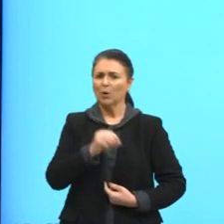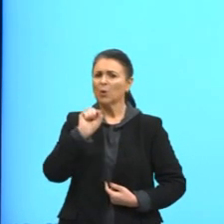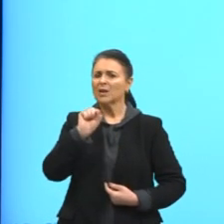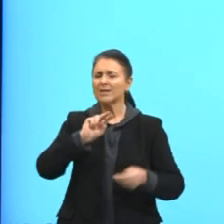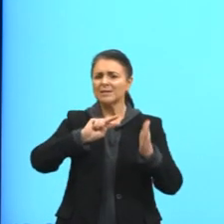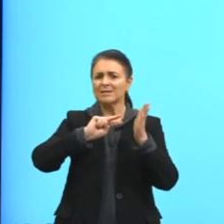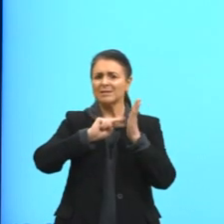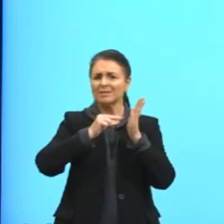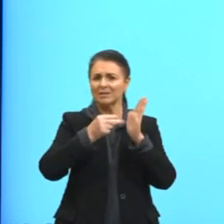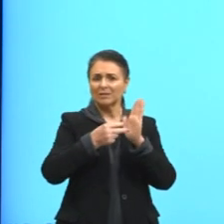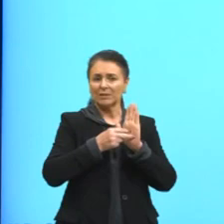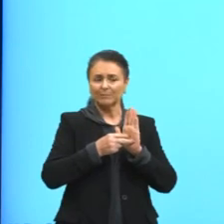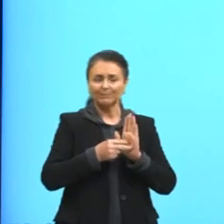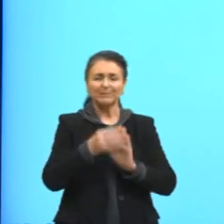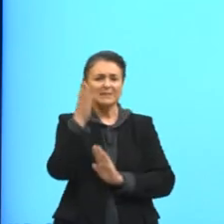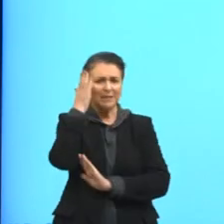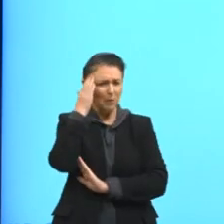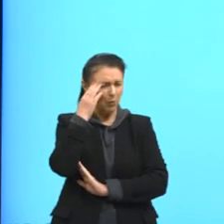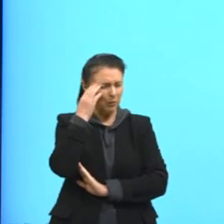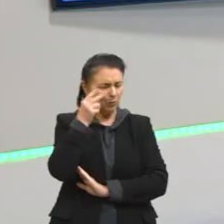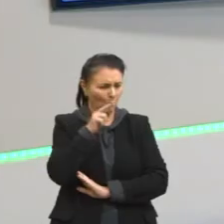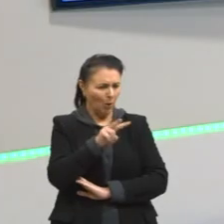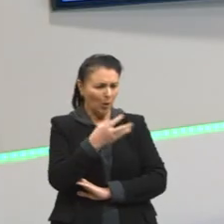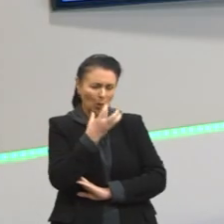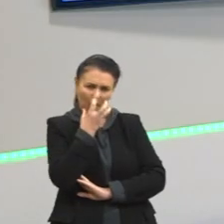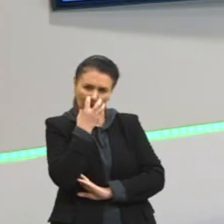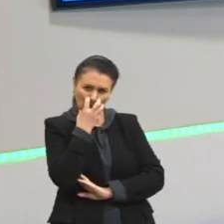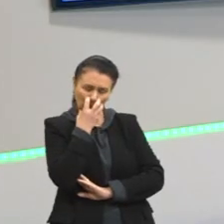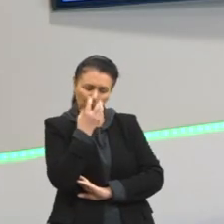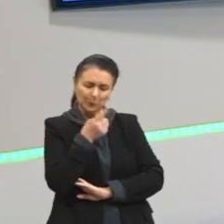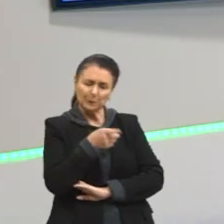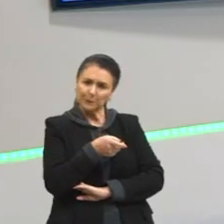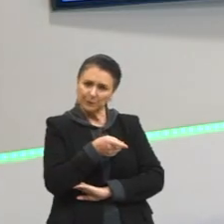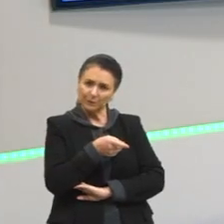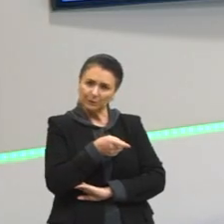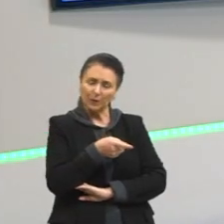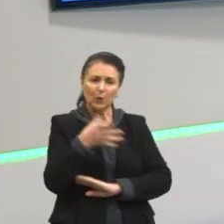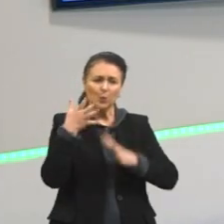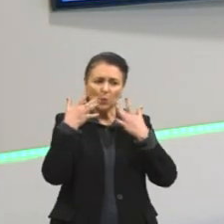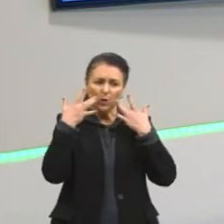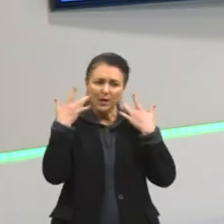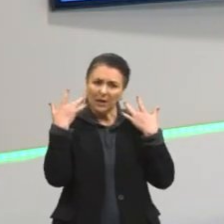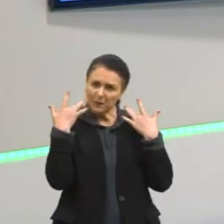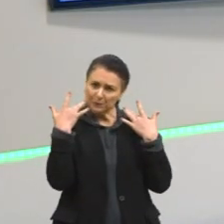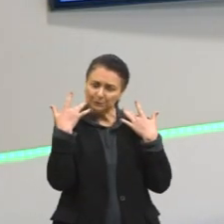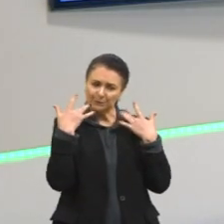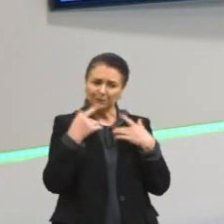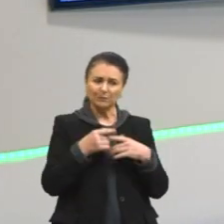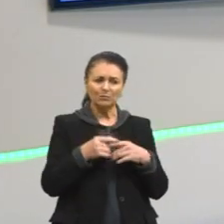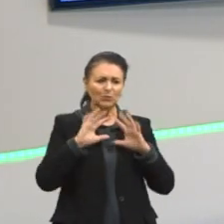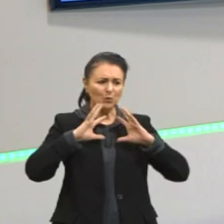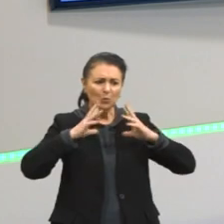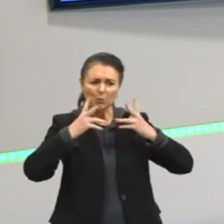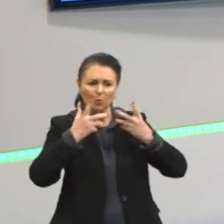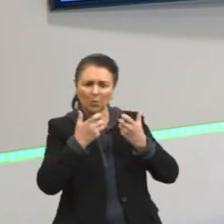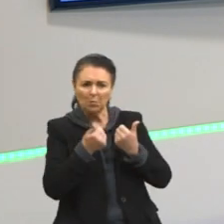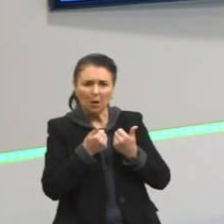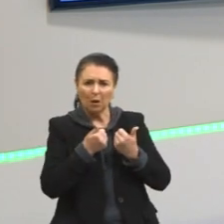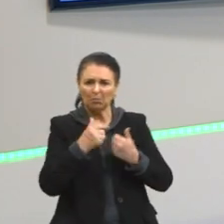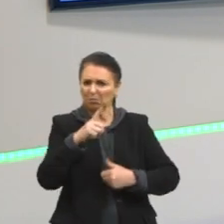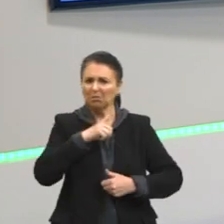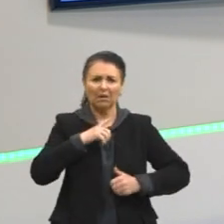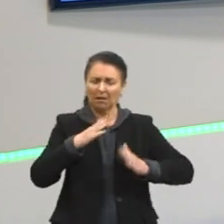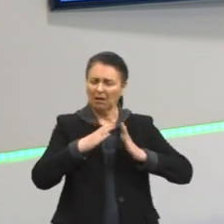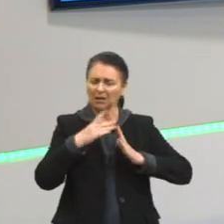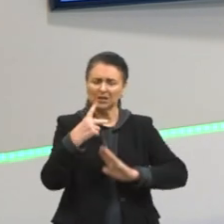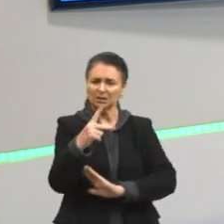Sabe quando vocês olham para o cachorrinho de vocês, para o gato de vocês, para um animalzinho que vocês tenham em